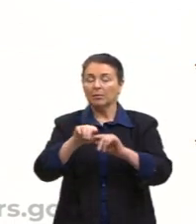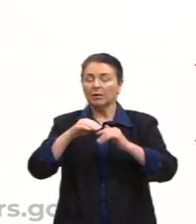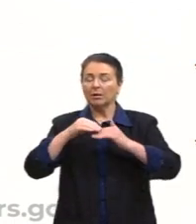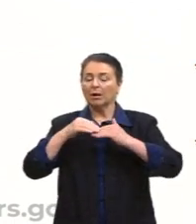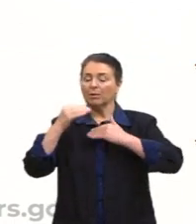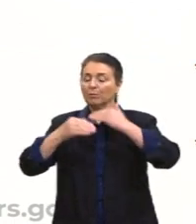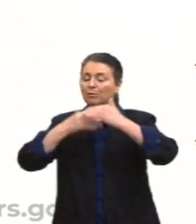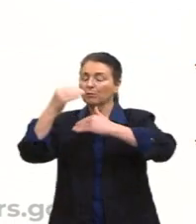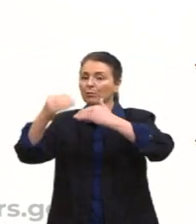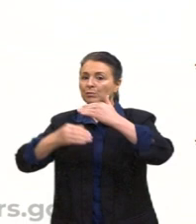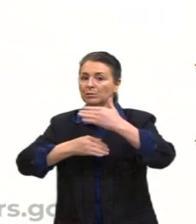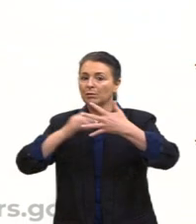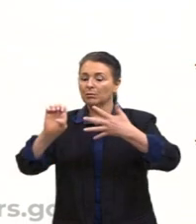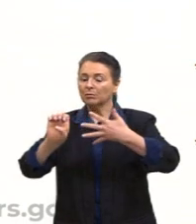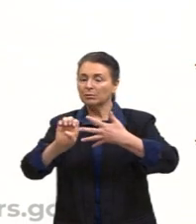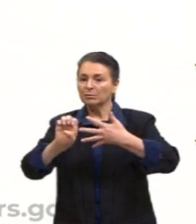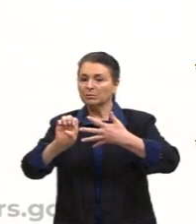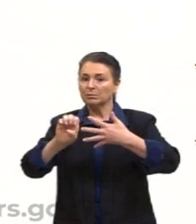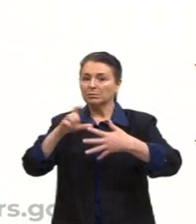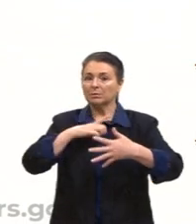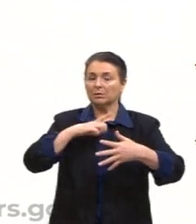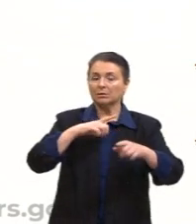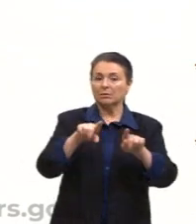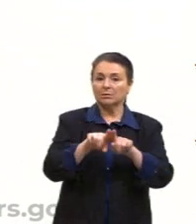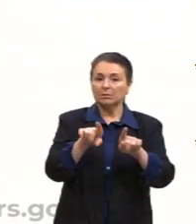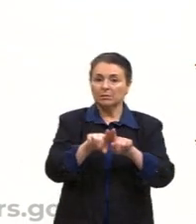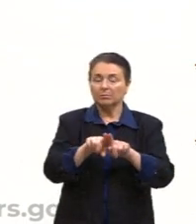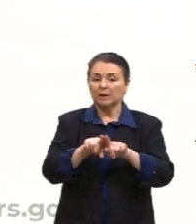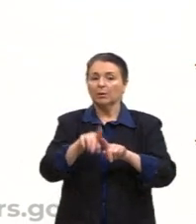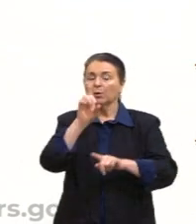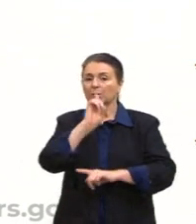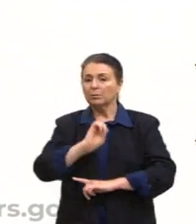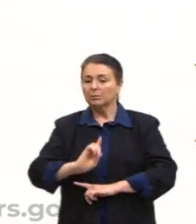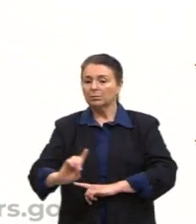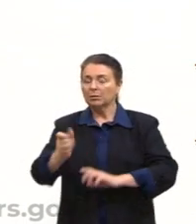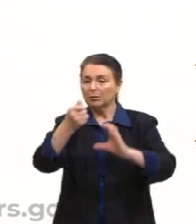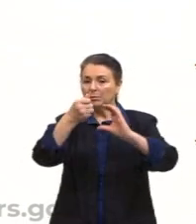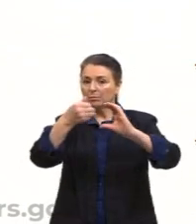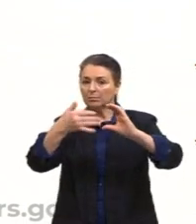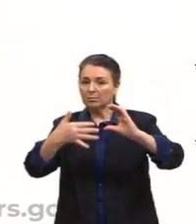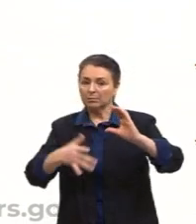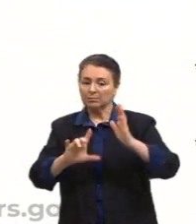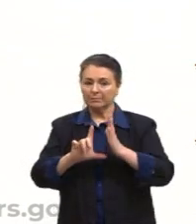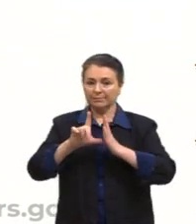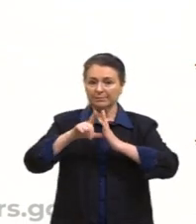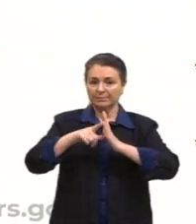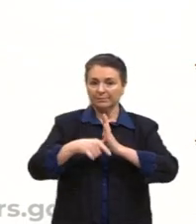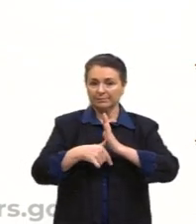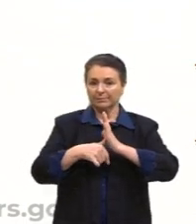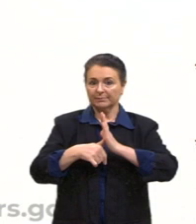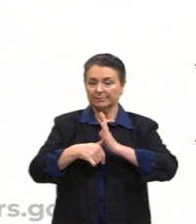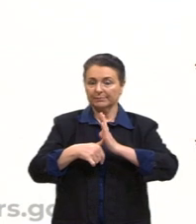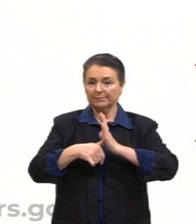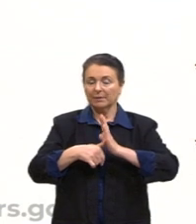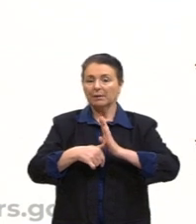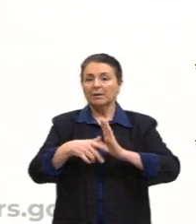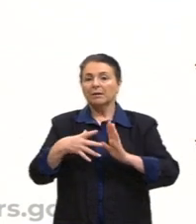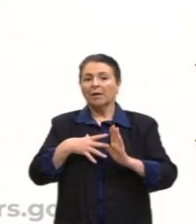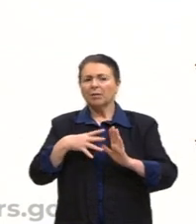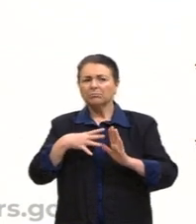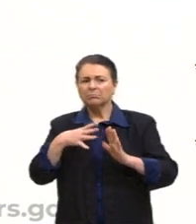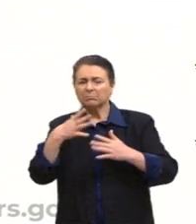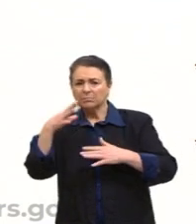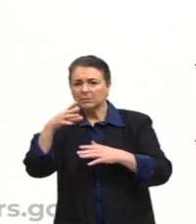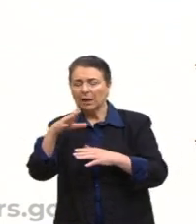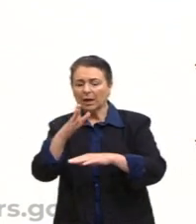que aí o darwinismo tem também... O darwinismo é uma característica bem já depois da contemplação da Idade